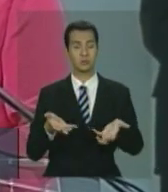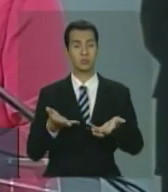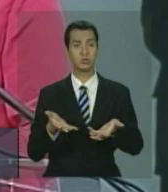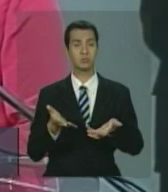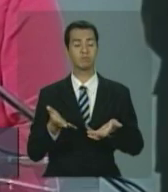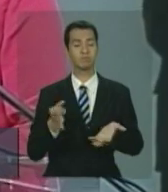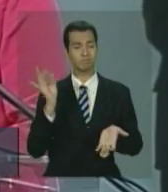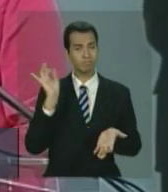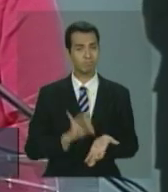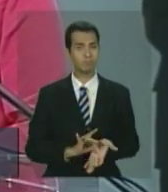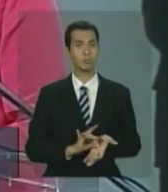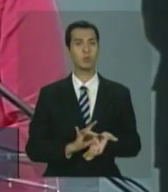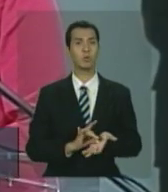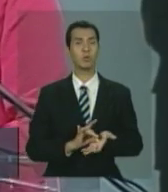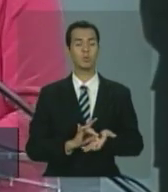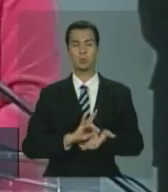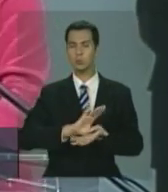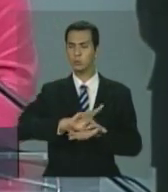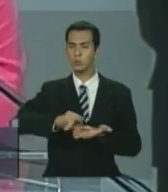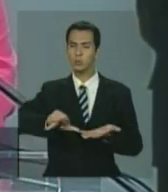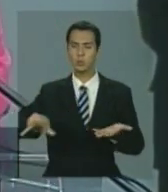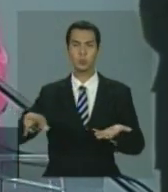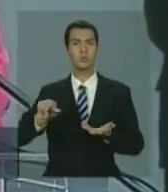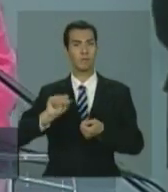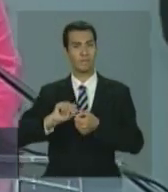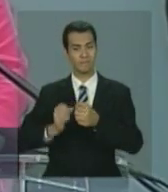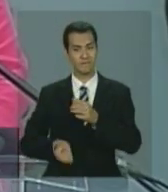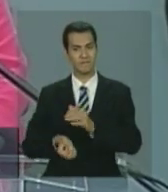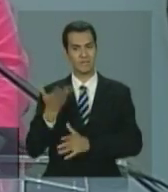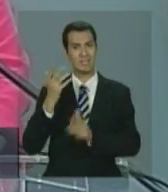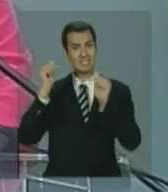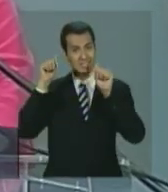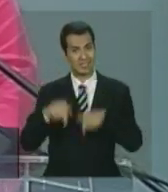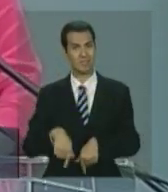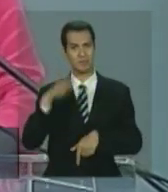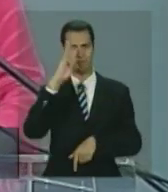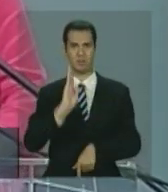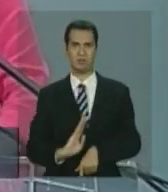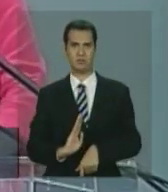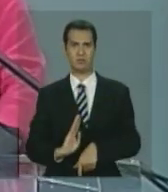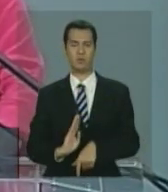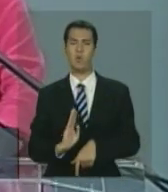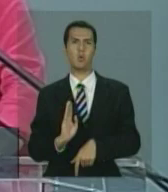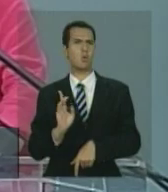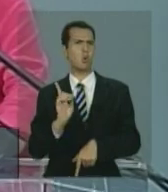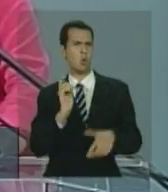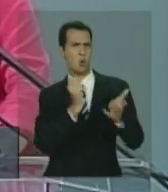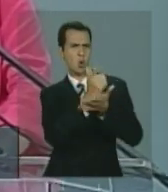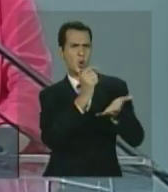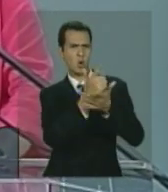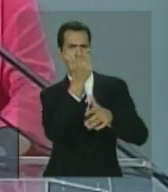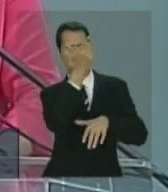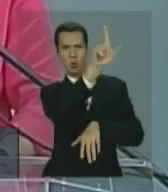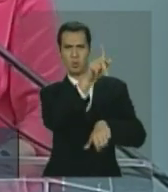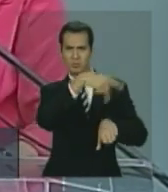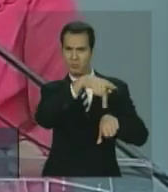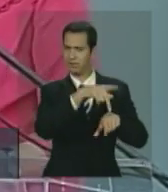pode ser produzido no Brasil seja produzido no Brasil e não importado